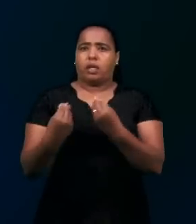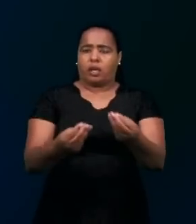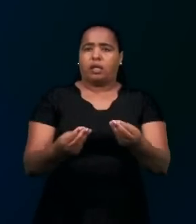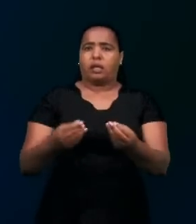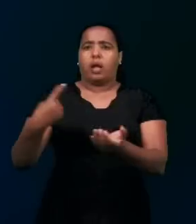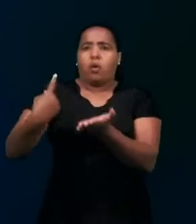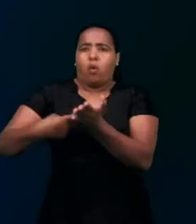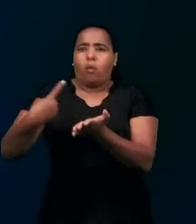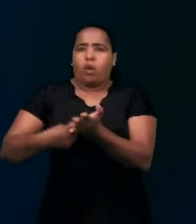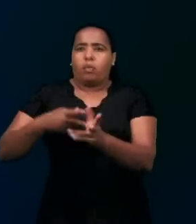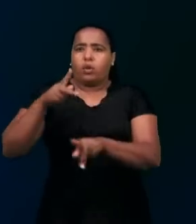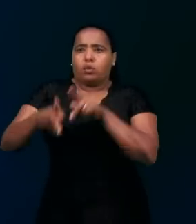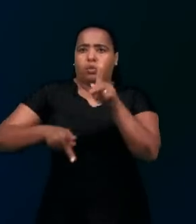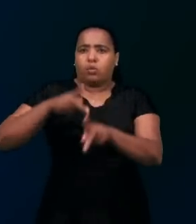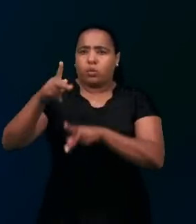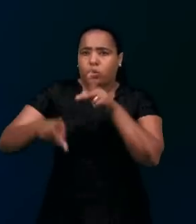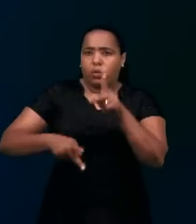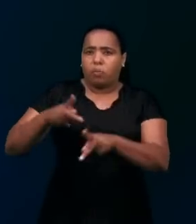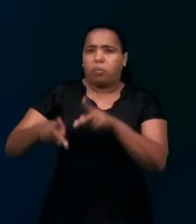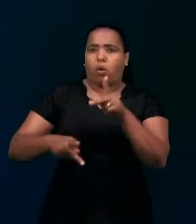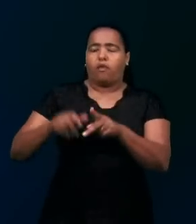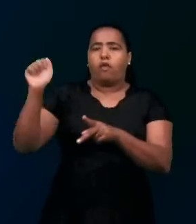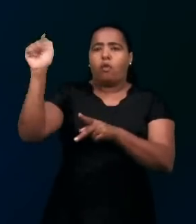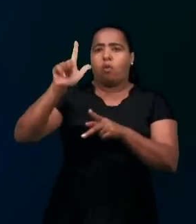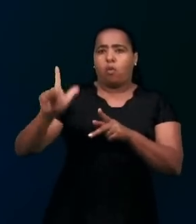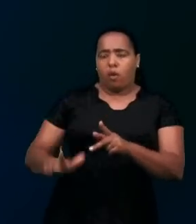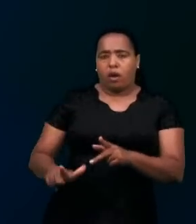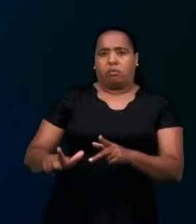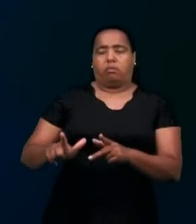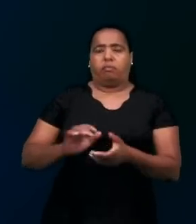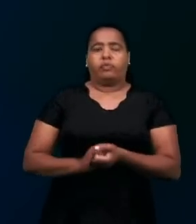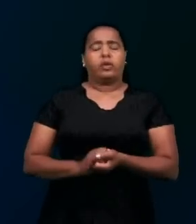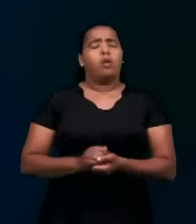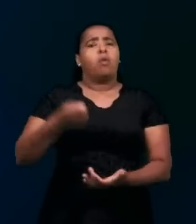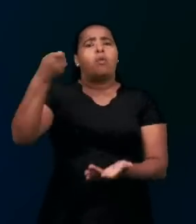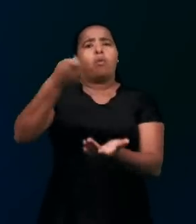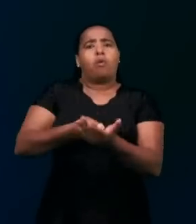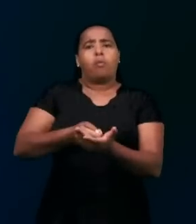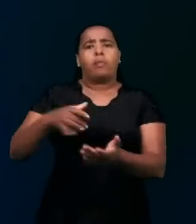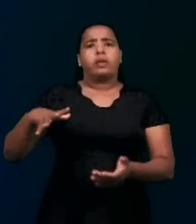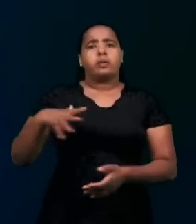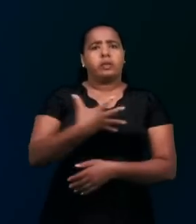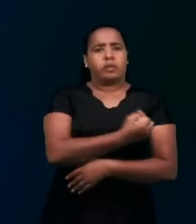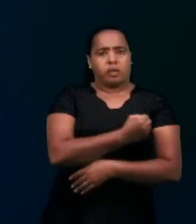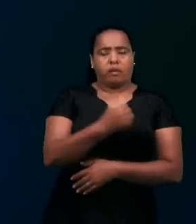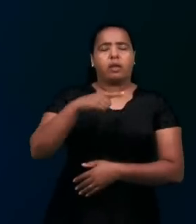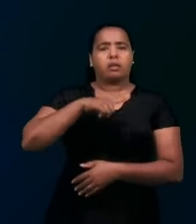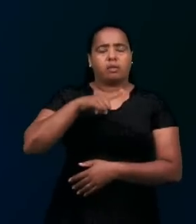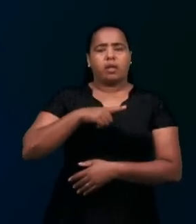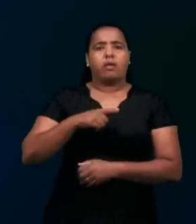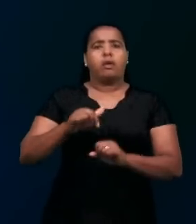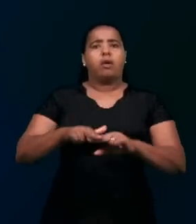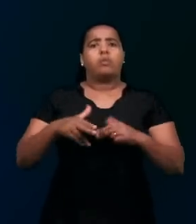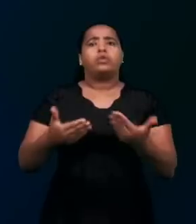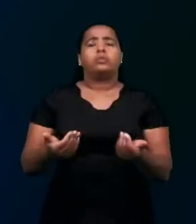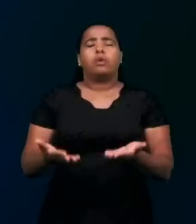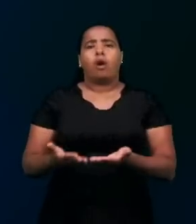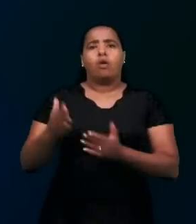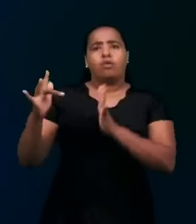nações. Então, houve uma amplificação da salvação para o homem, porque profeticamente Jesus